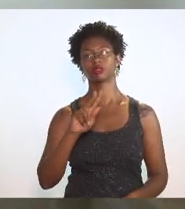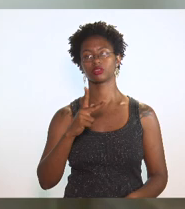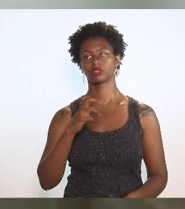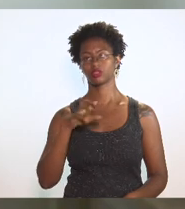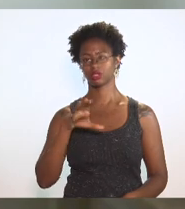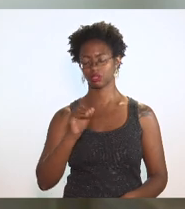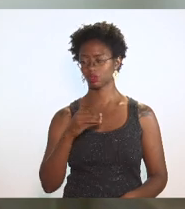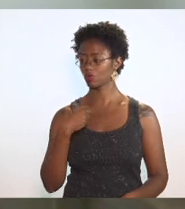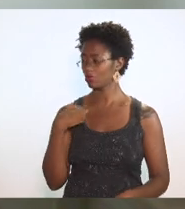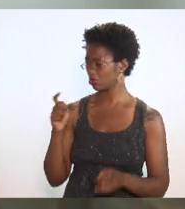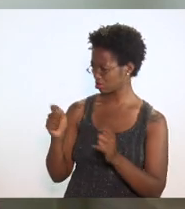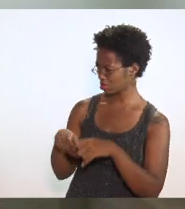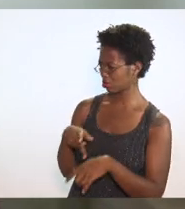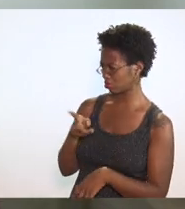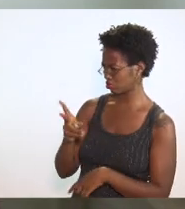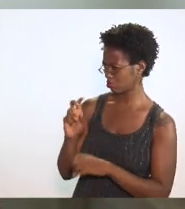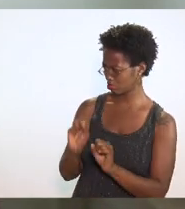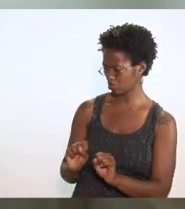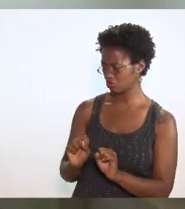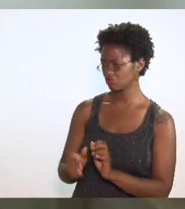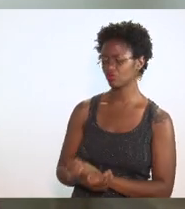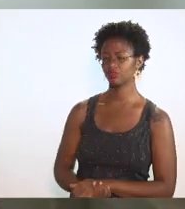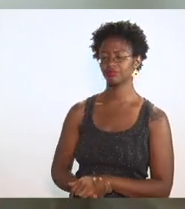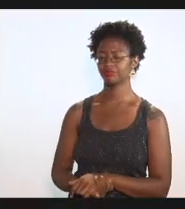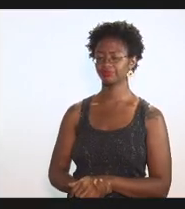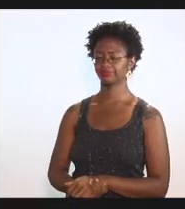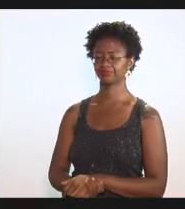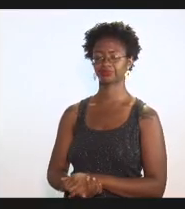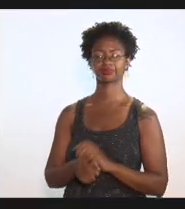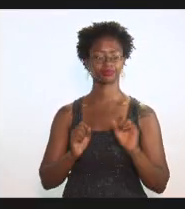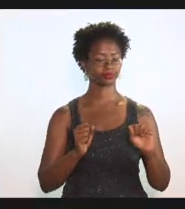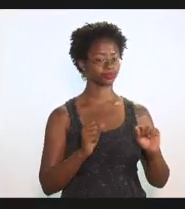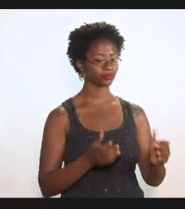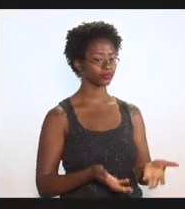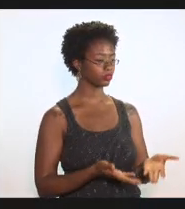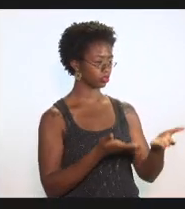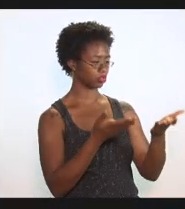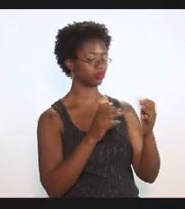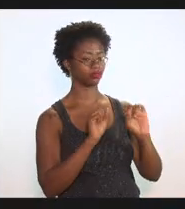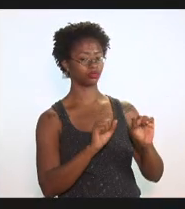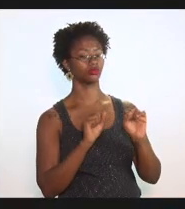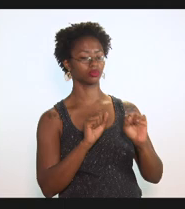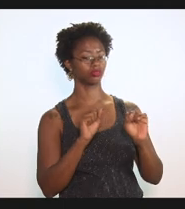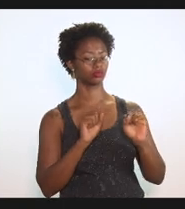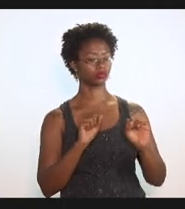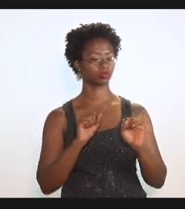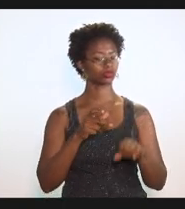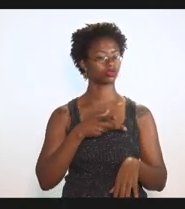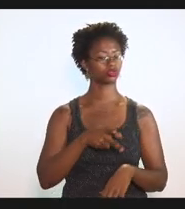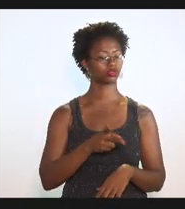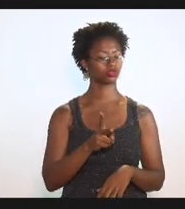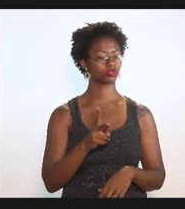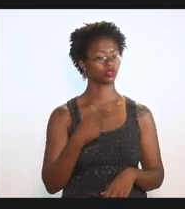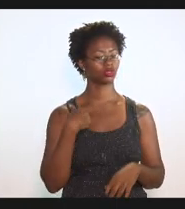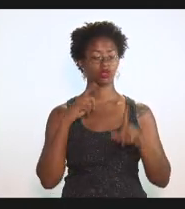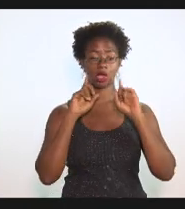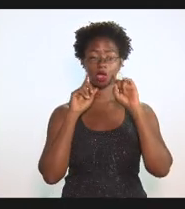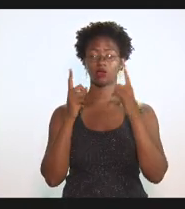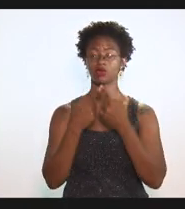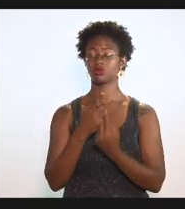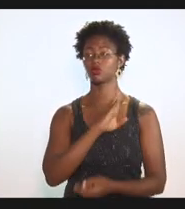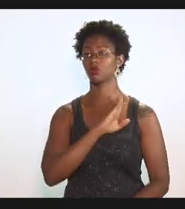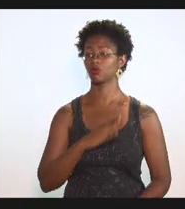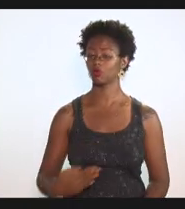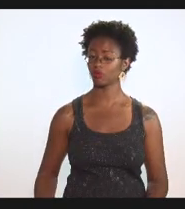continuidade, deputado Márcio Pacheco? Por favor, deputado Luiz Paulo, dê continuidade, eu estou em uma reunião com o governador por